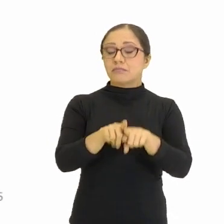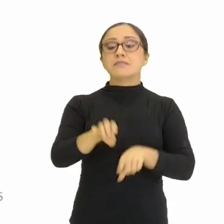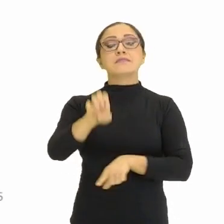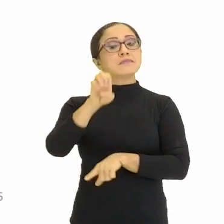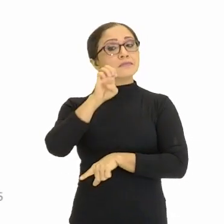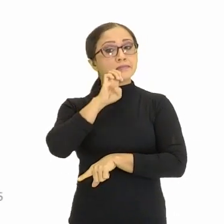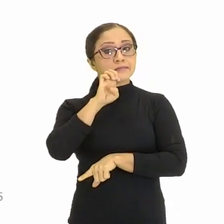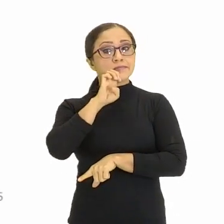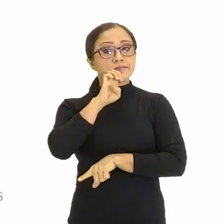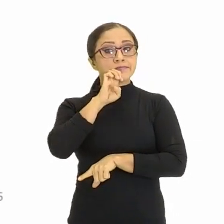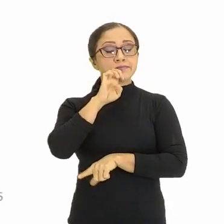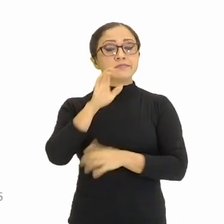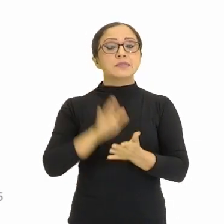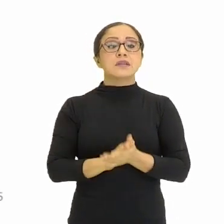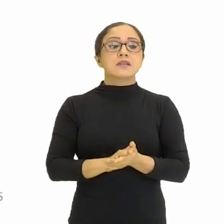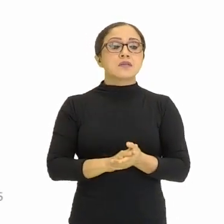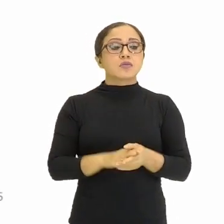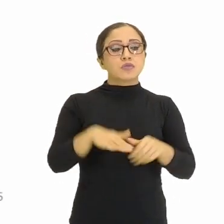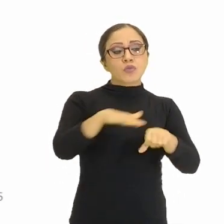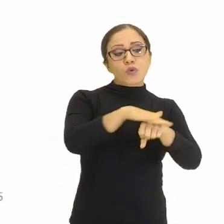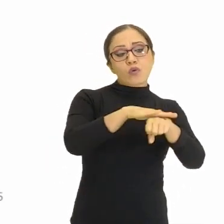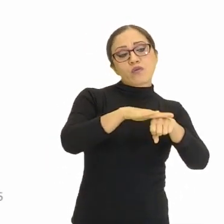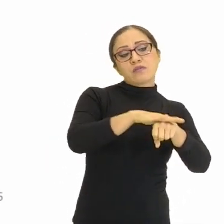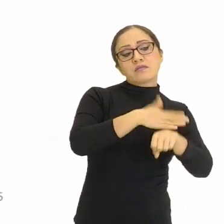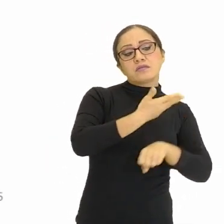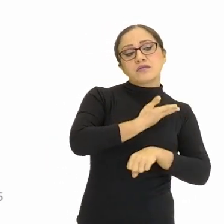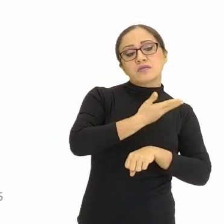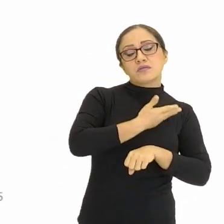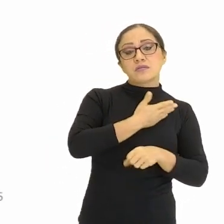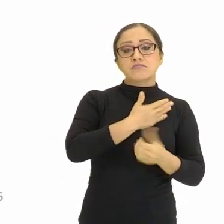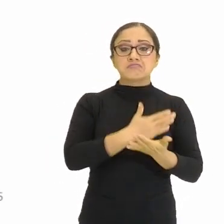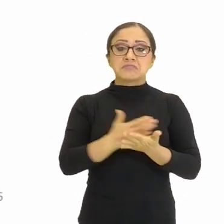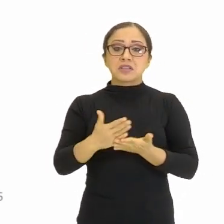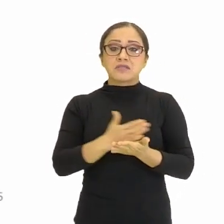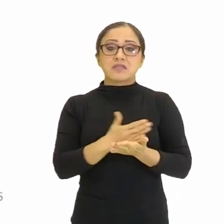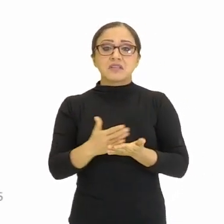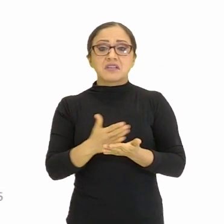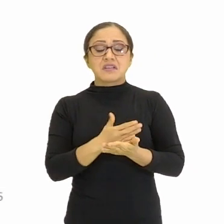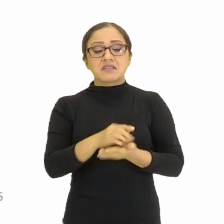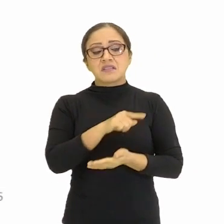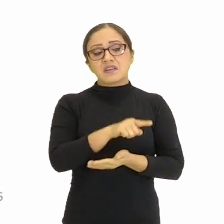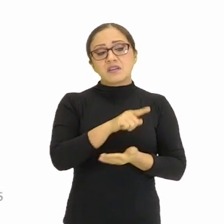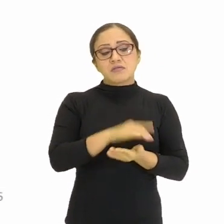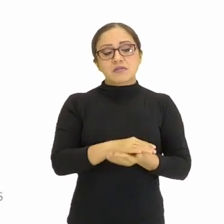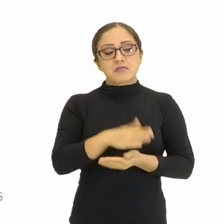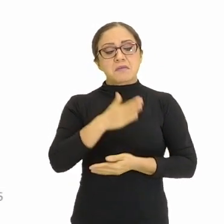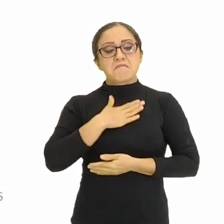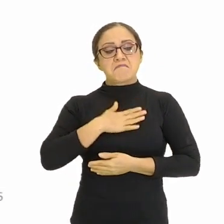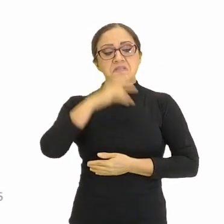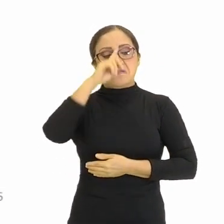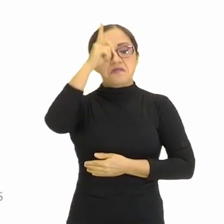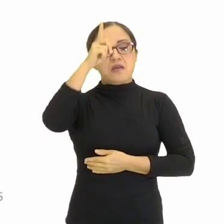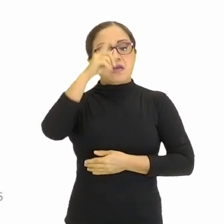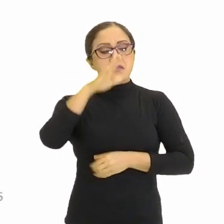Quando eu estou ali conversando com os colegas, muitas vezes, né? Eu quero que a minha ideia prevaleça em relação ao do outro. Isso